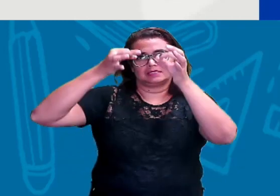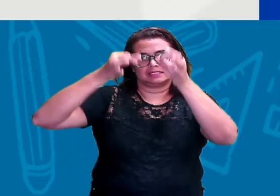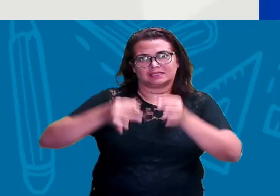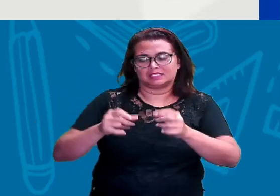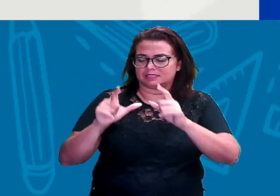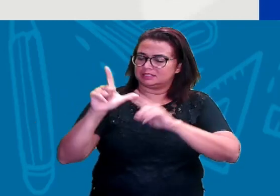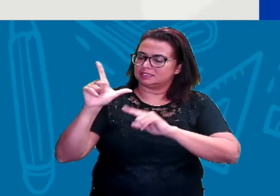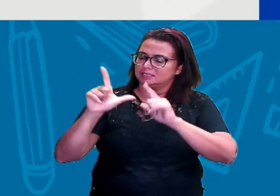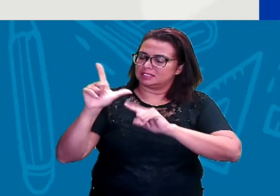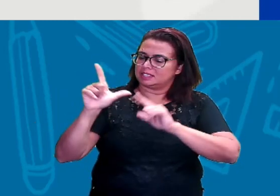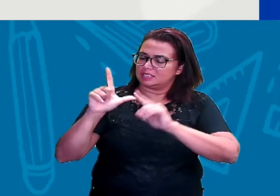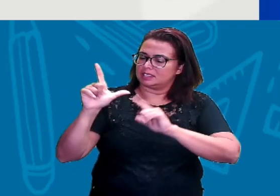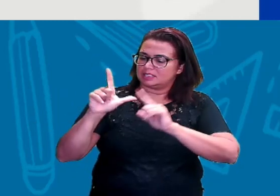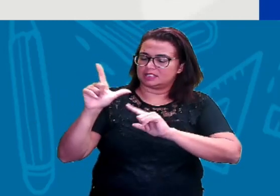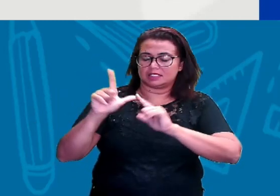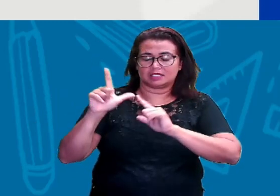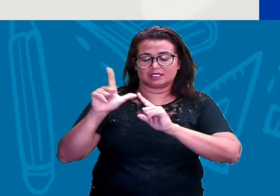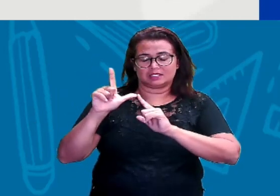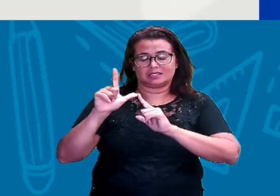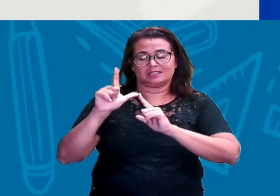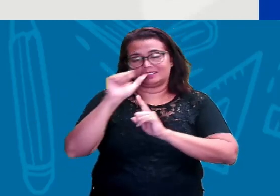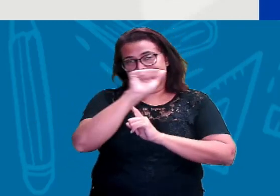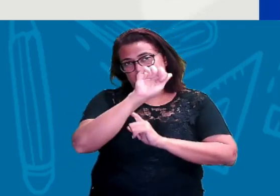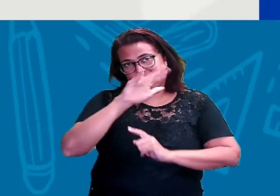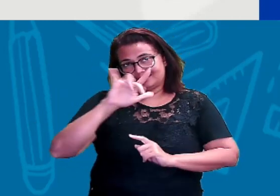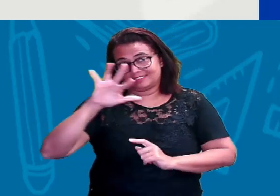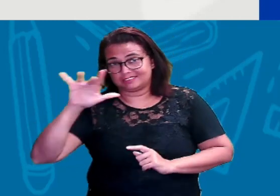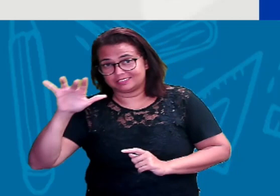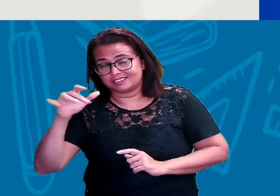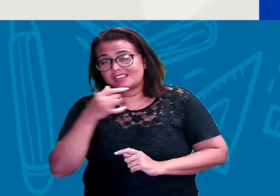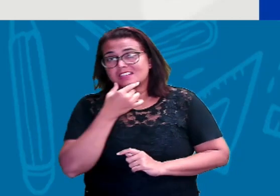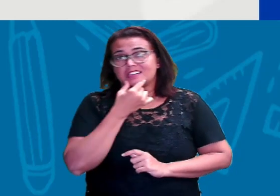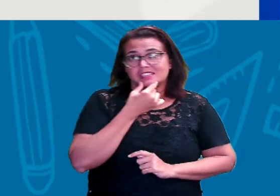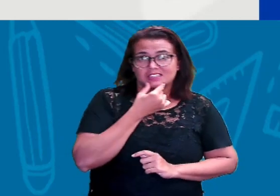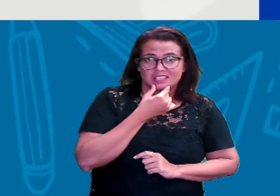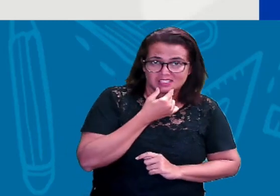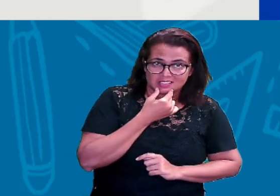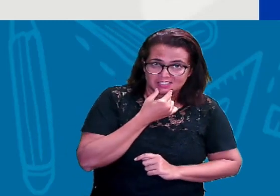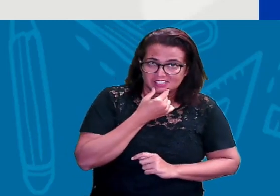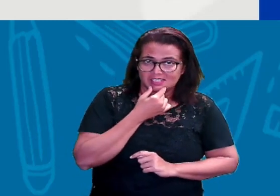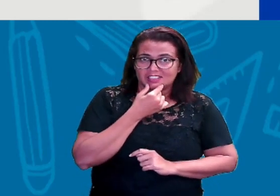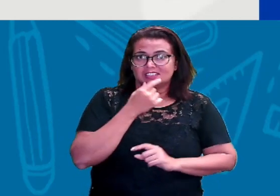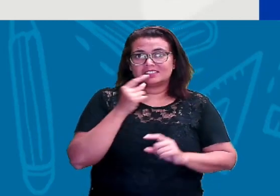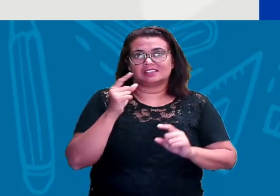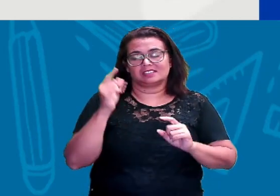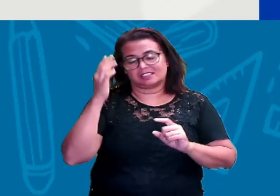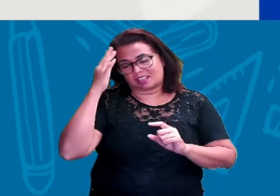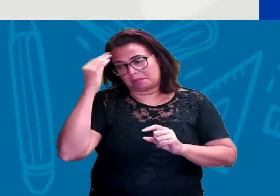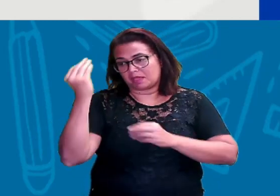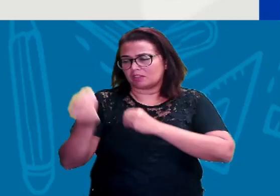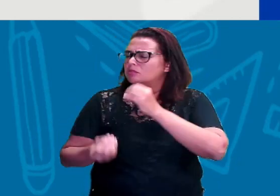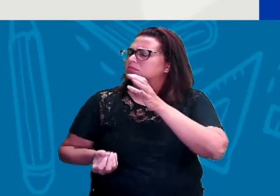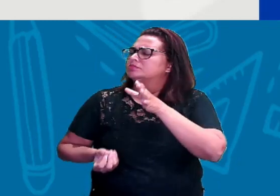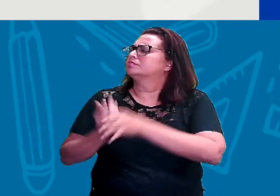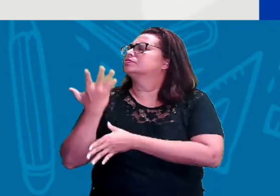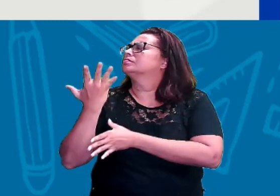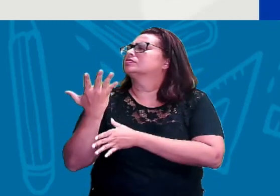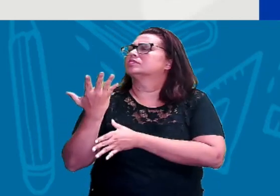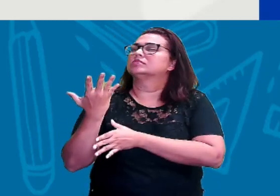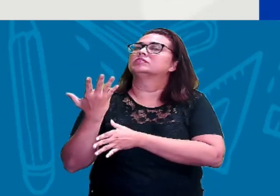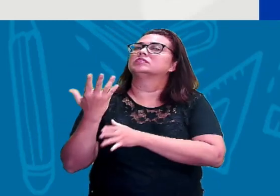do alfabeto em inglês, além de saber sua origem e particularidades. Sempre tem aquela coisa